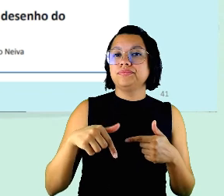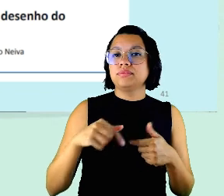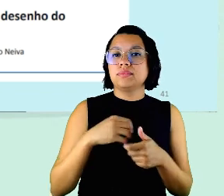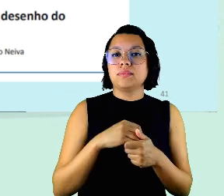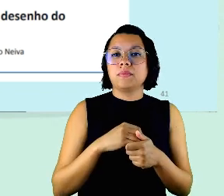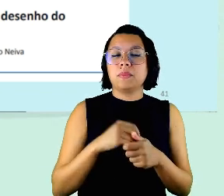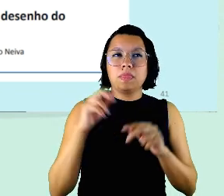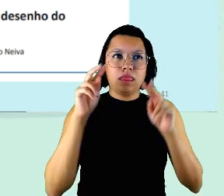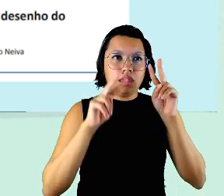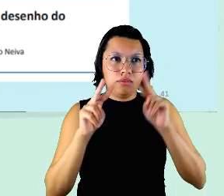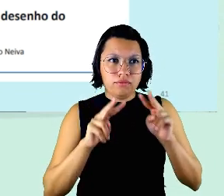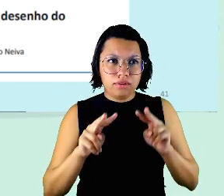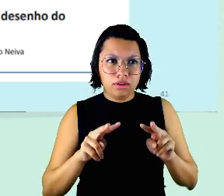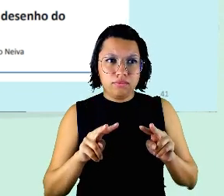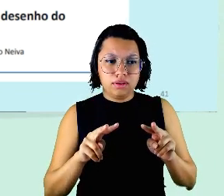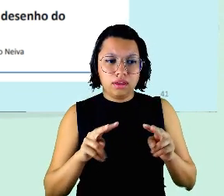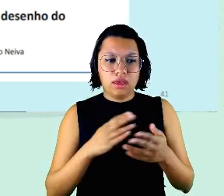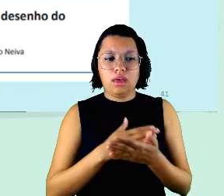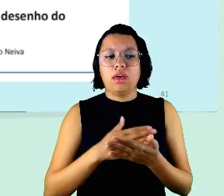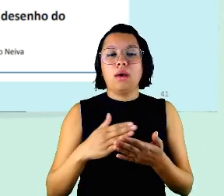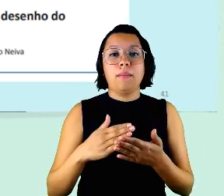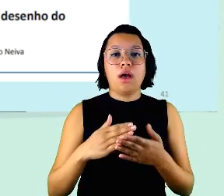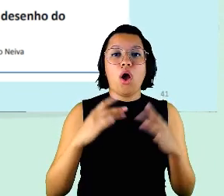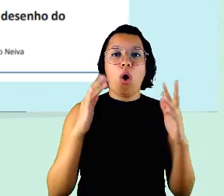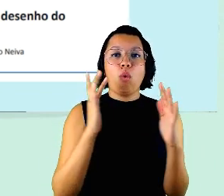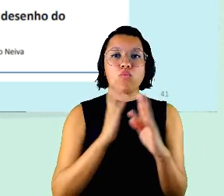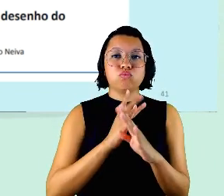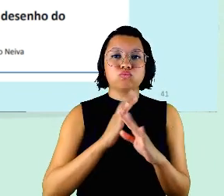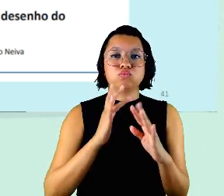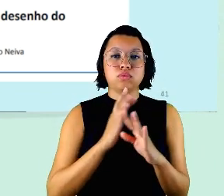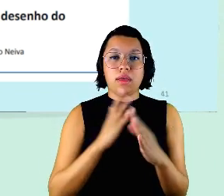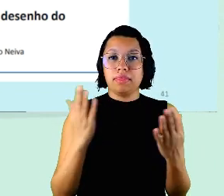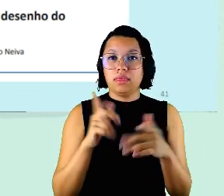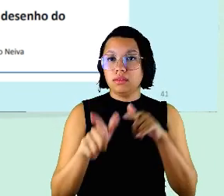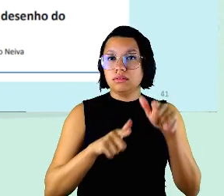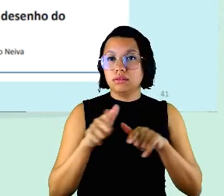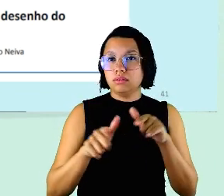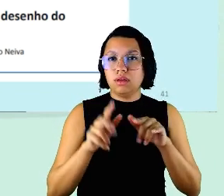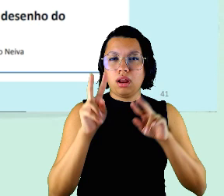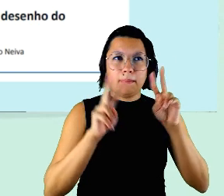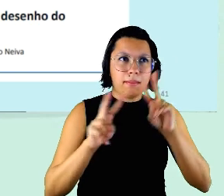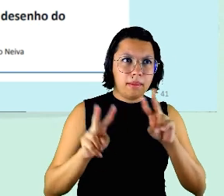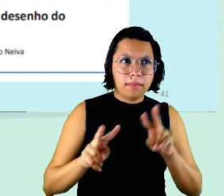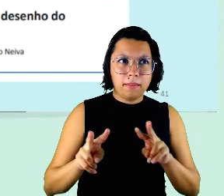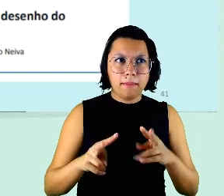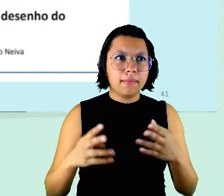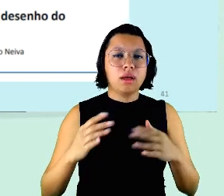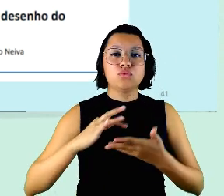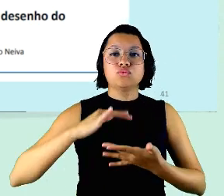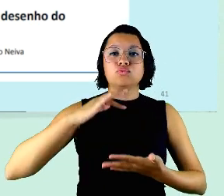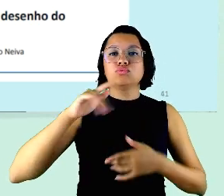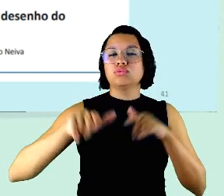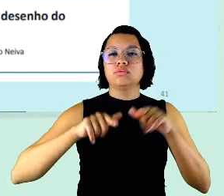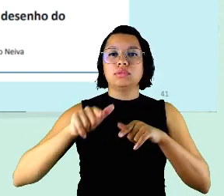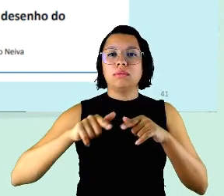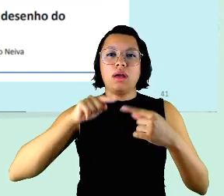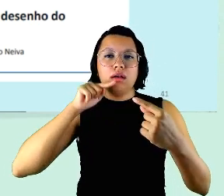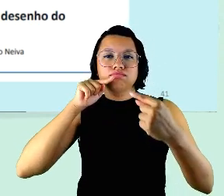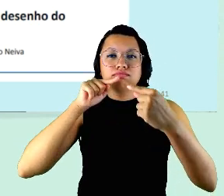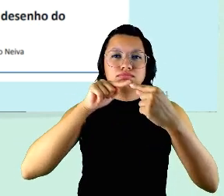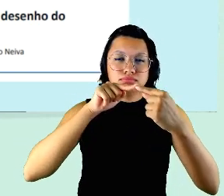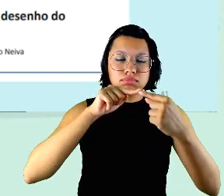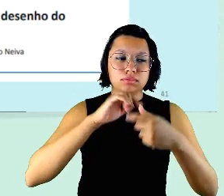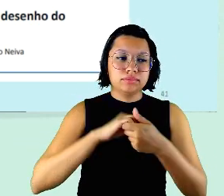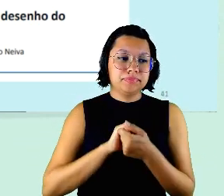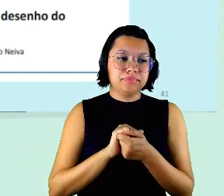verificar a partir dos fluxos desse trabalho do mapeamento do volume do trabalho estabelecimento de metas codificáveis